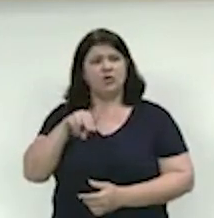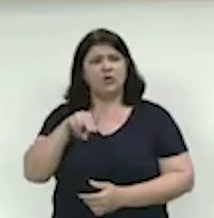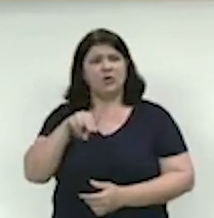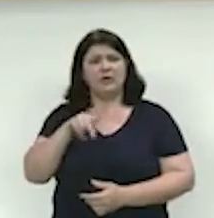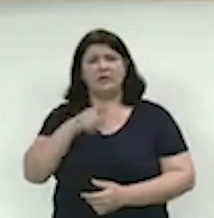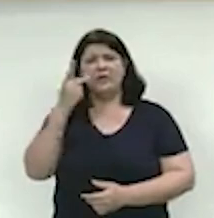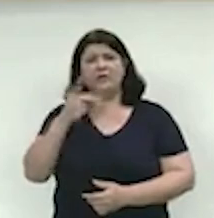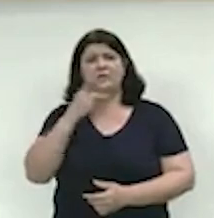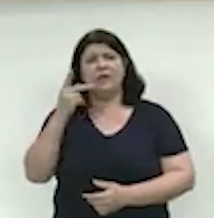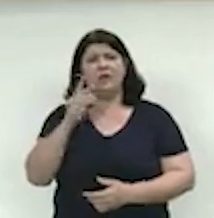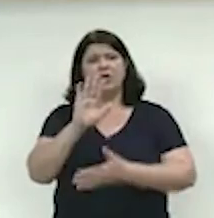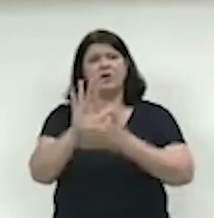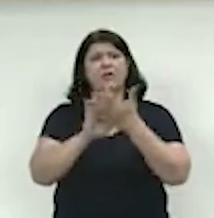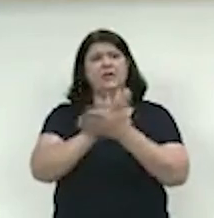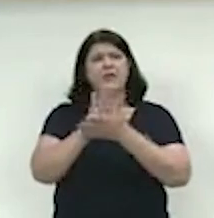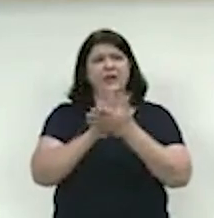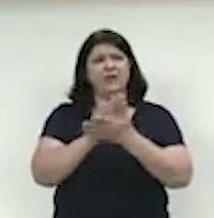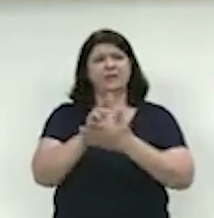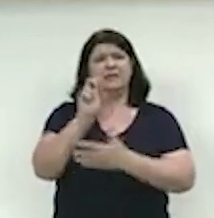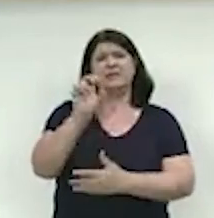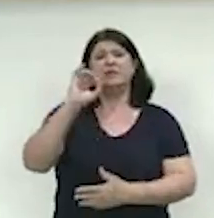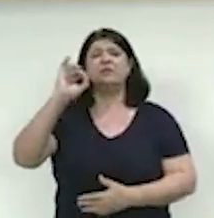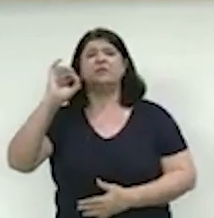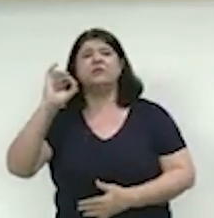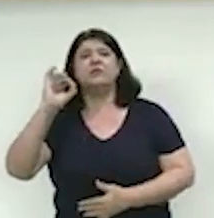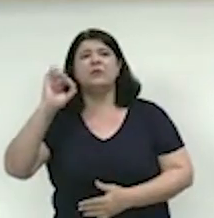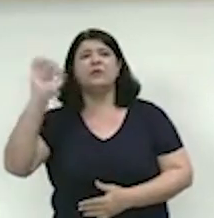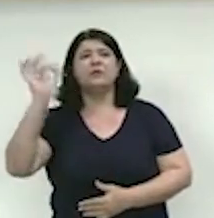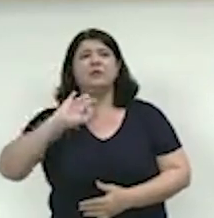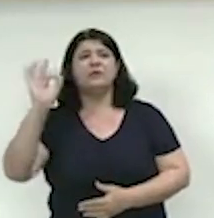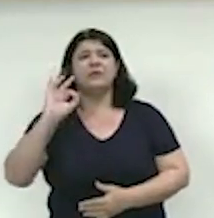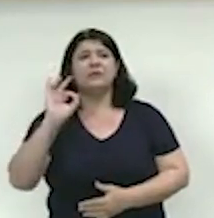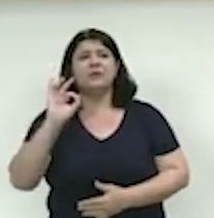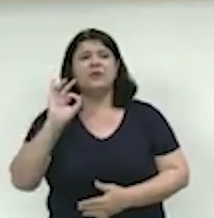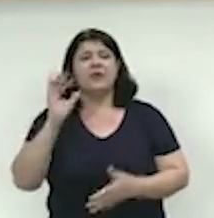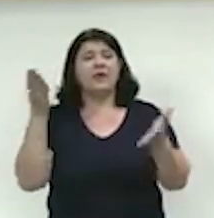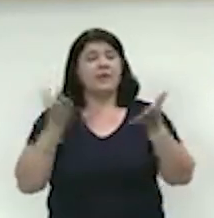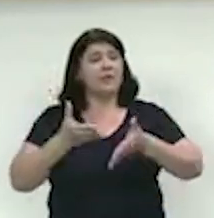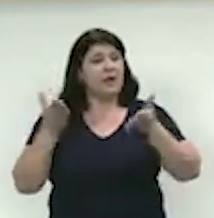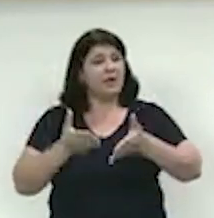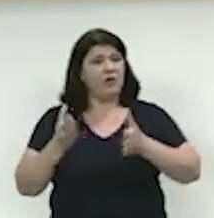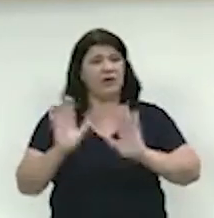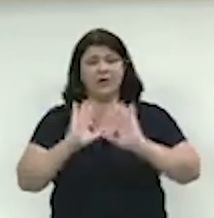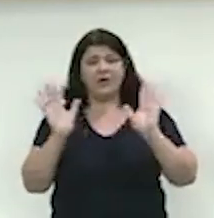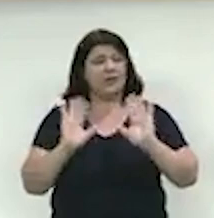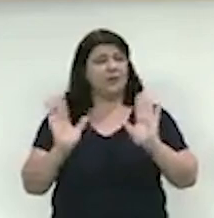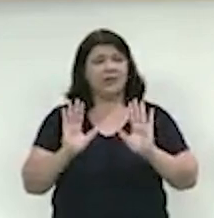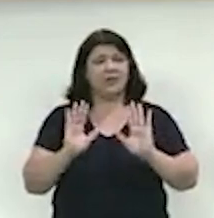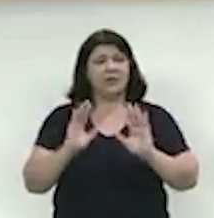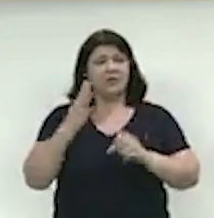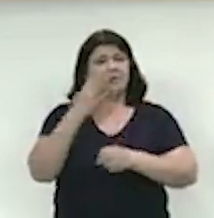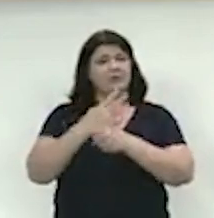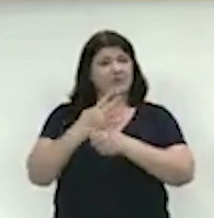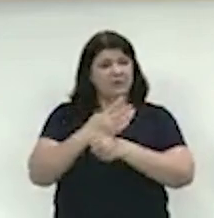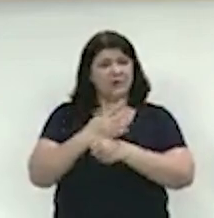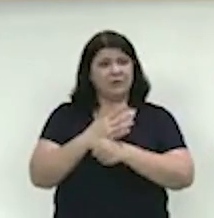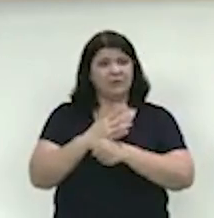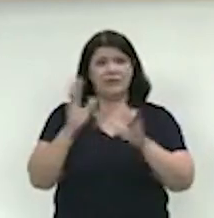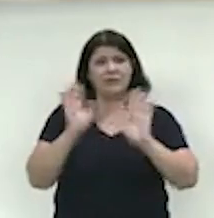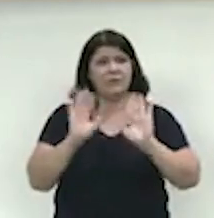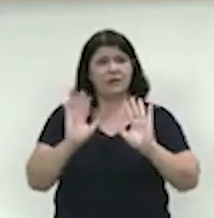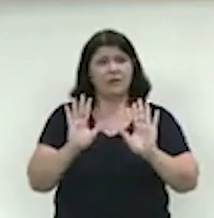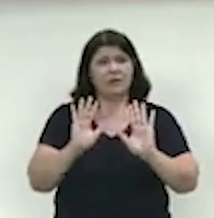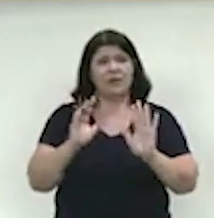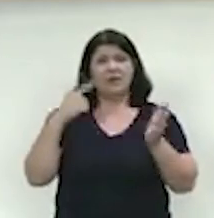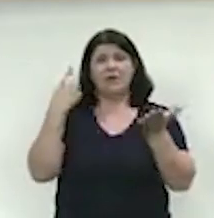falou, que o aumento de salários seria para essa legislatura. Deixei muito claro em todas as entrevistas que dei, e não fiz